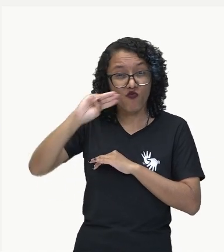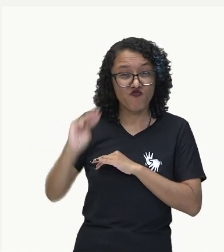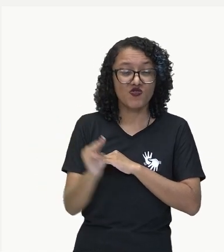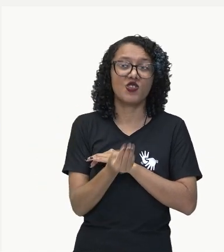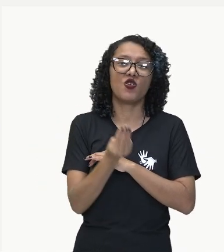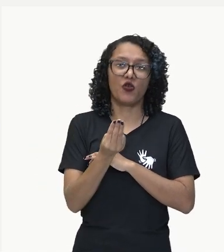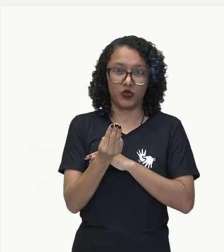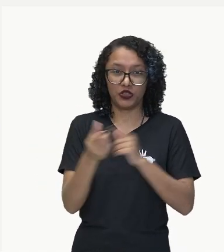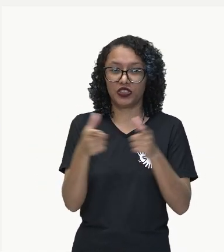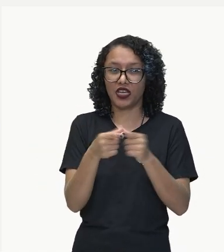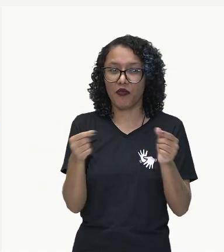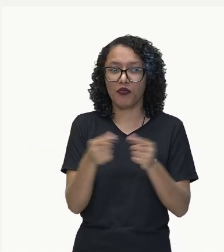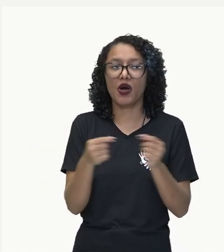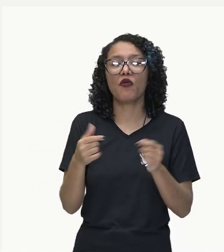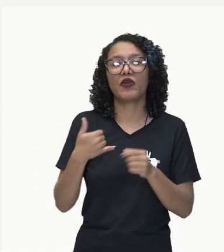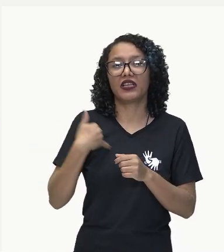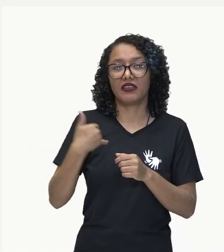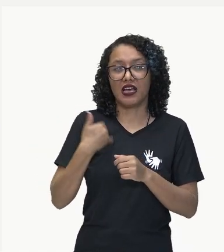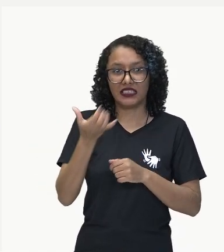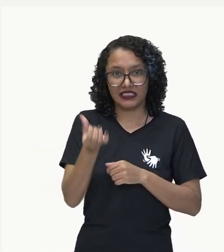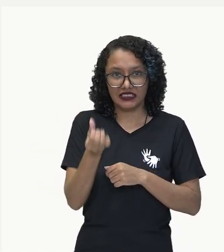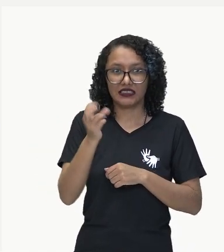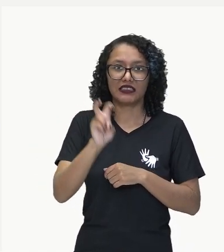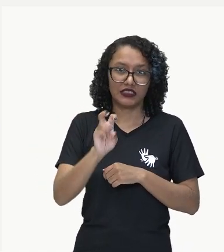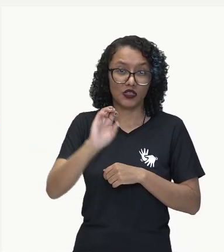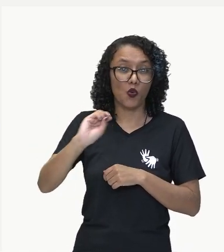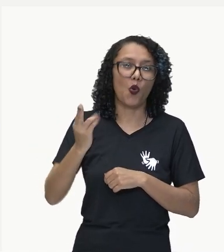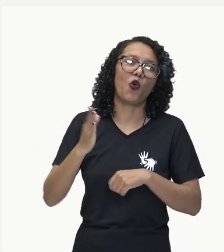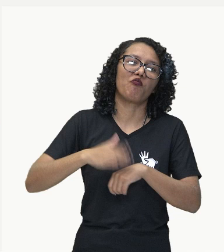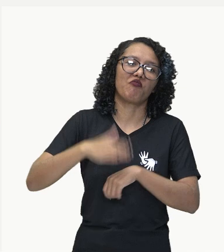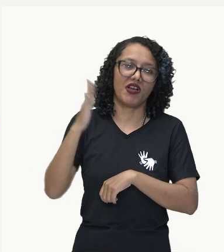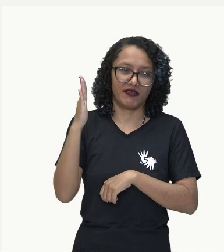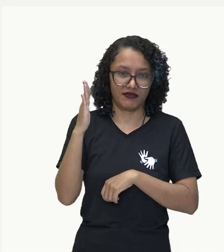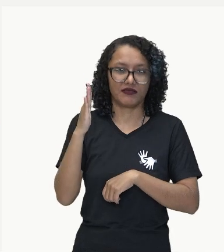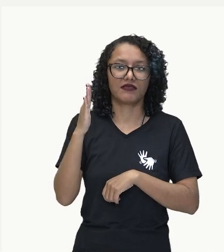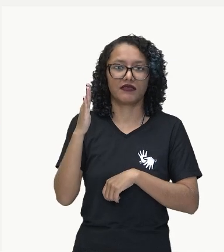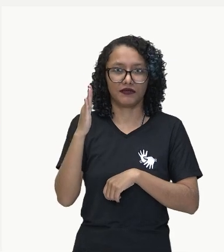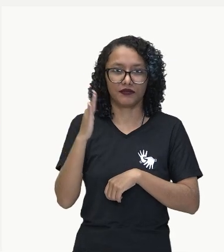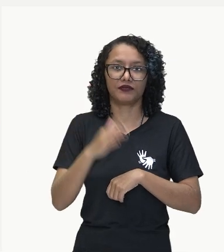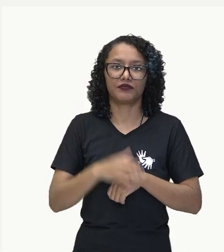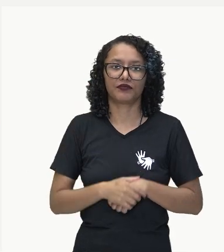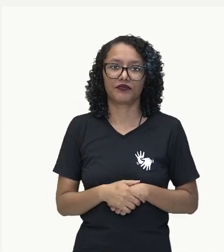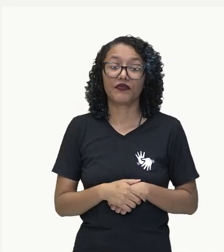65 anos ou mais. Então, a população do Japão, como a gente observa, ela está